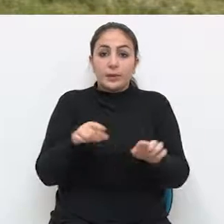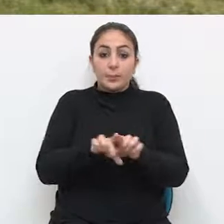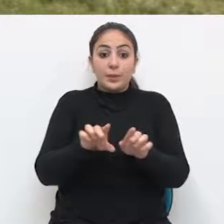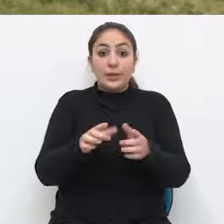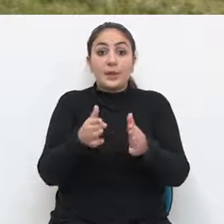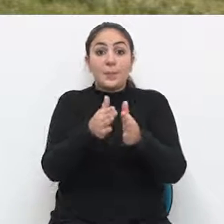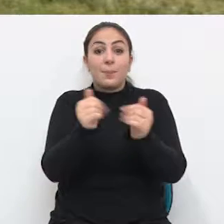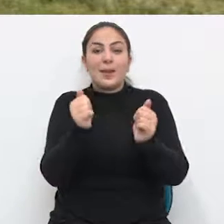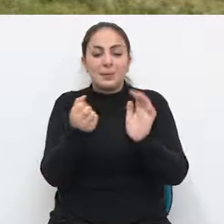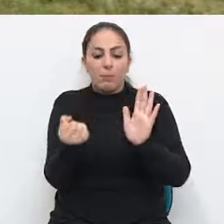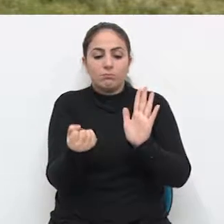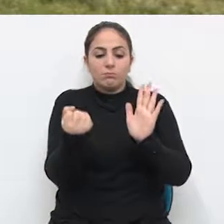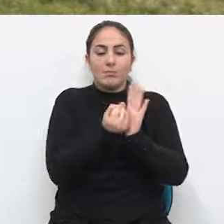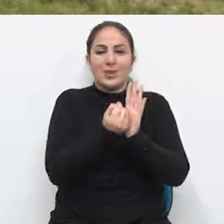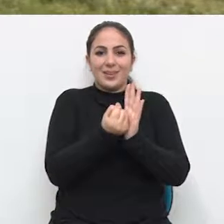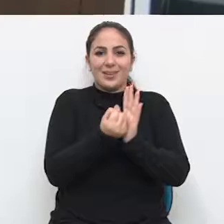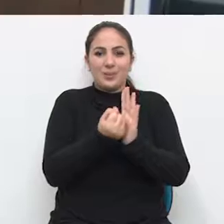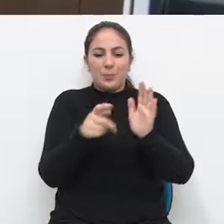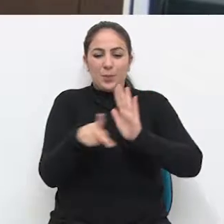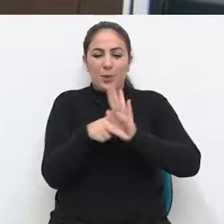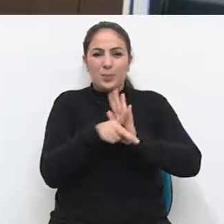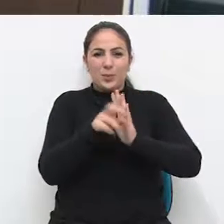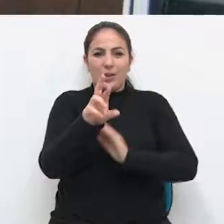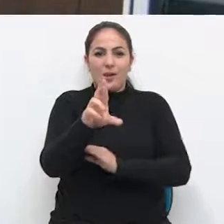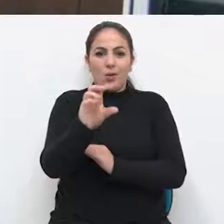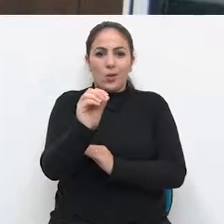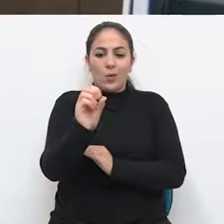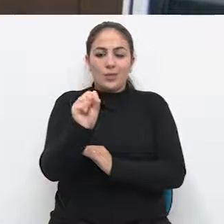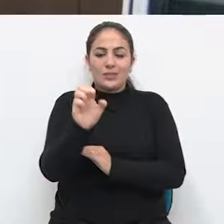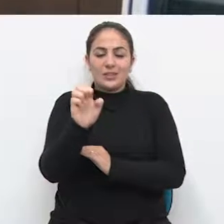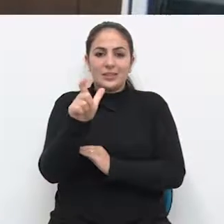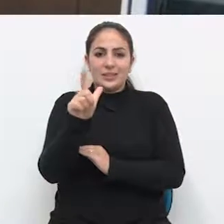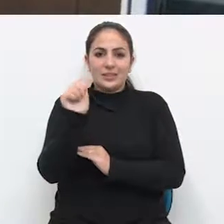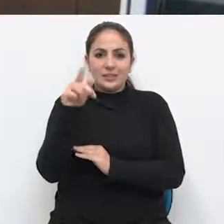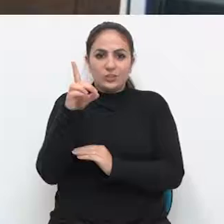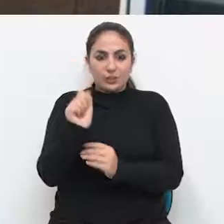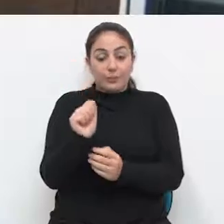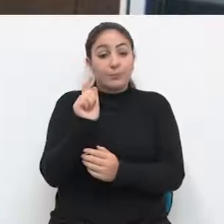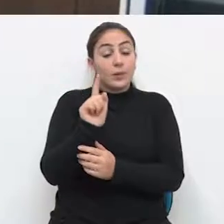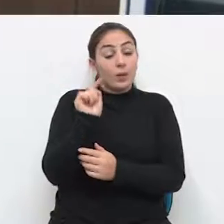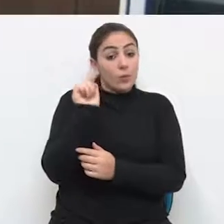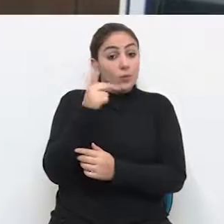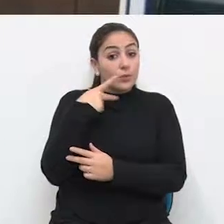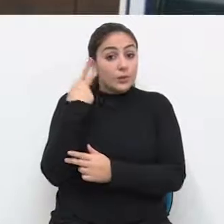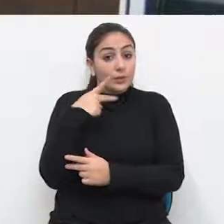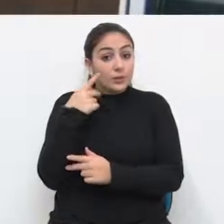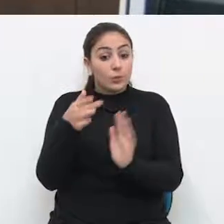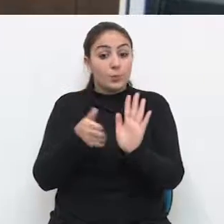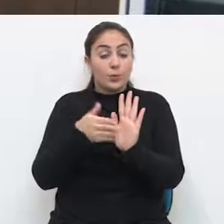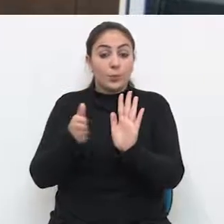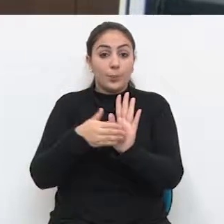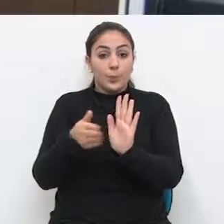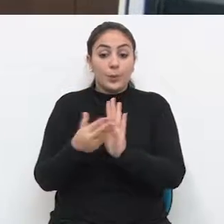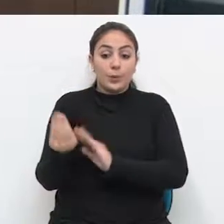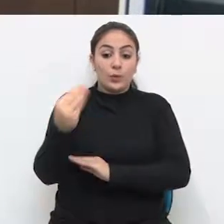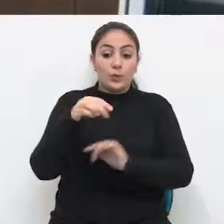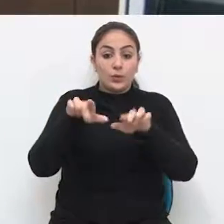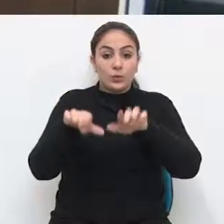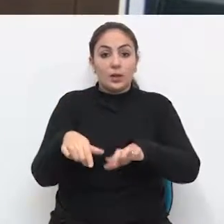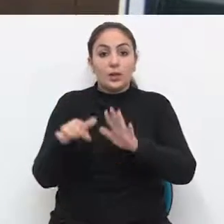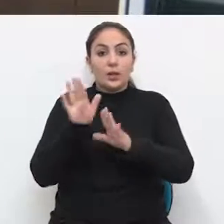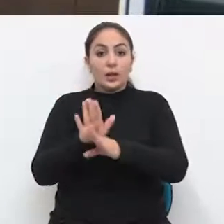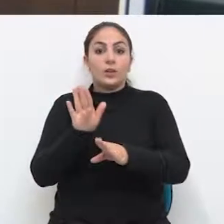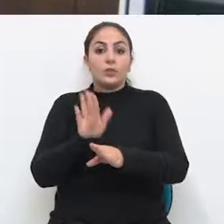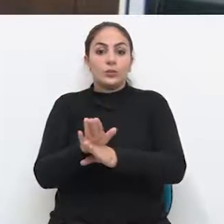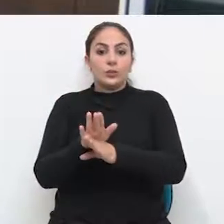tomamento do pórtico da Roselândia. O vereador Luiz Miguel ainda propõe a revitalização do espaço, que ajuda a